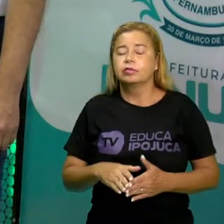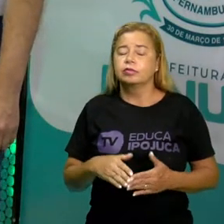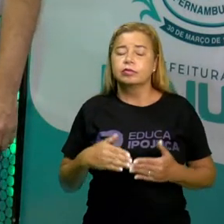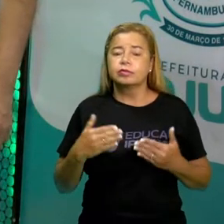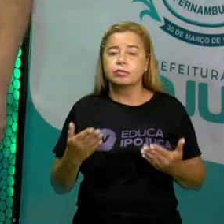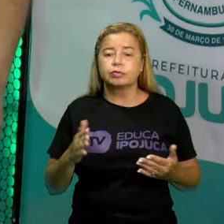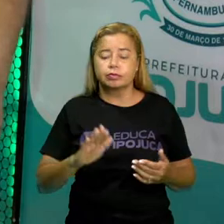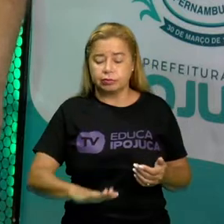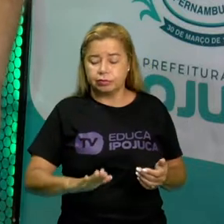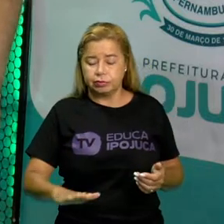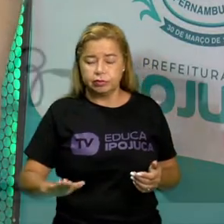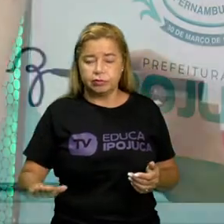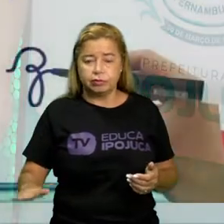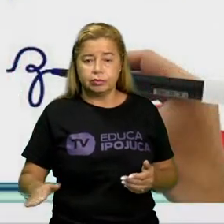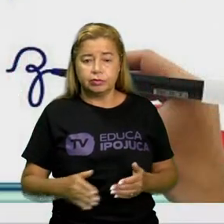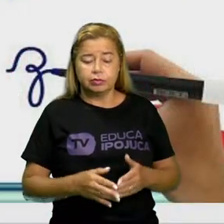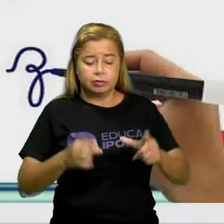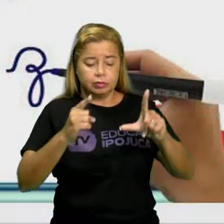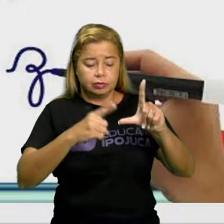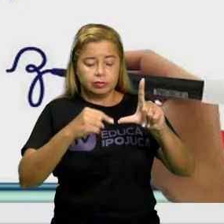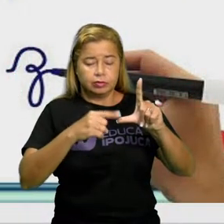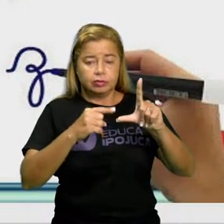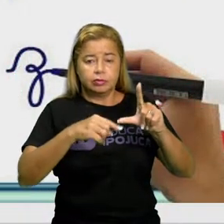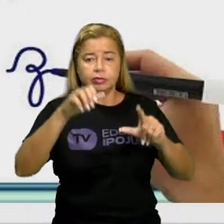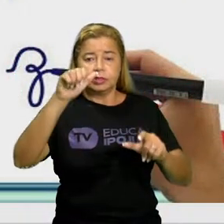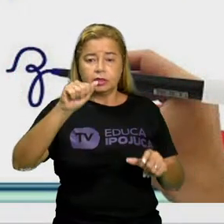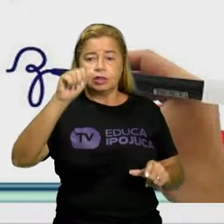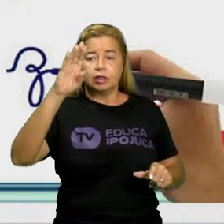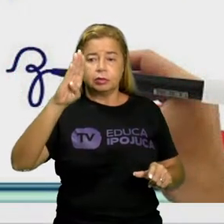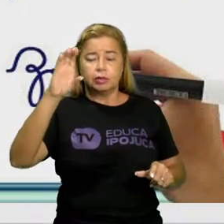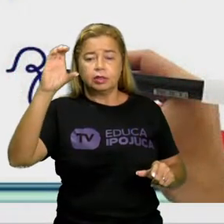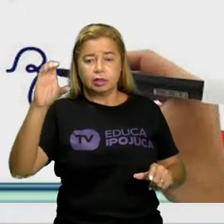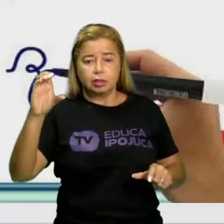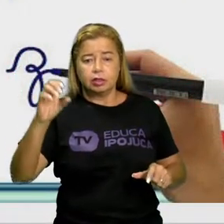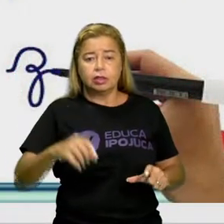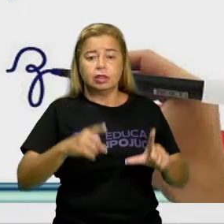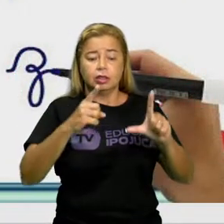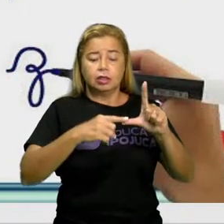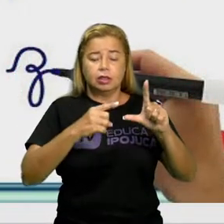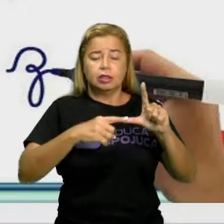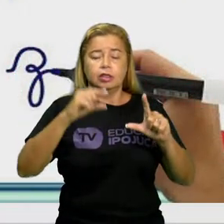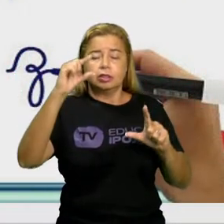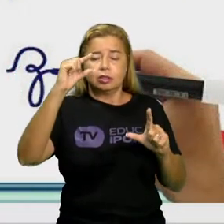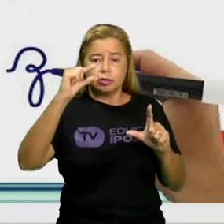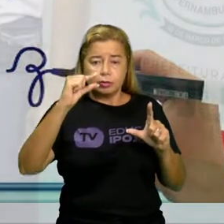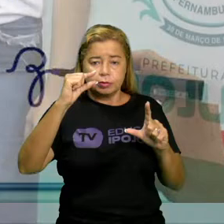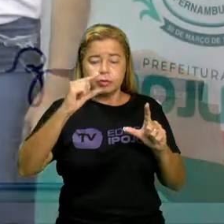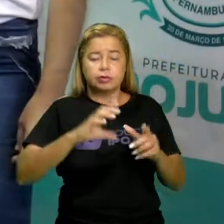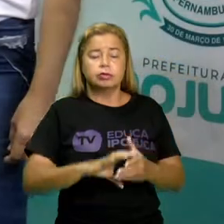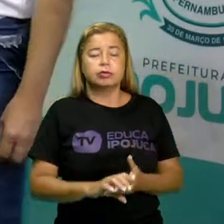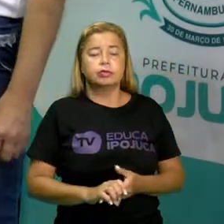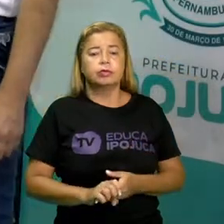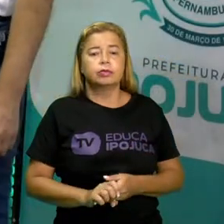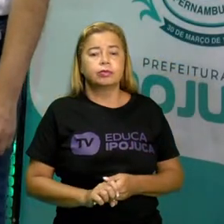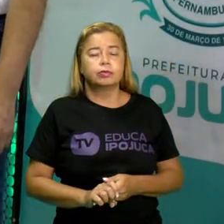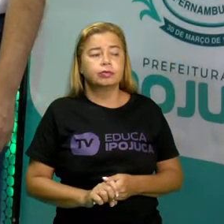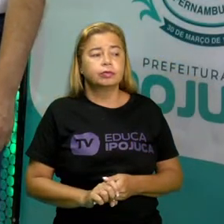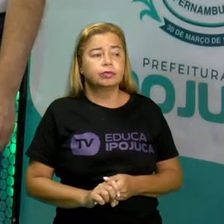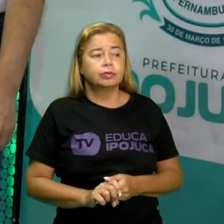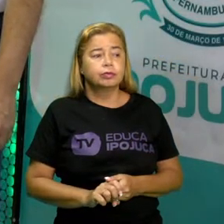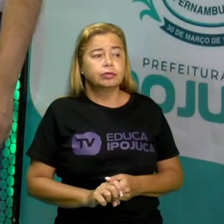aqui, crianças, estão as letras do alfabeto escritas de letras minúsculas. Isso mesmo.